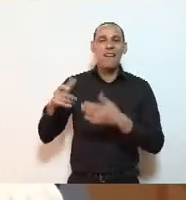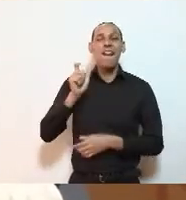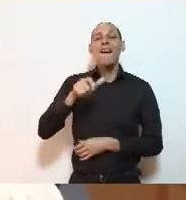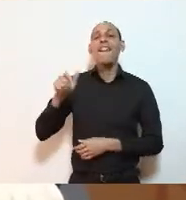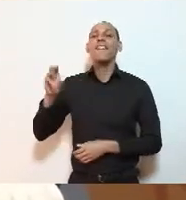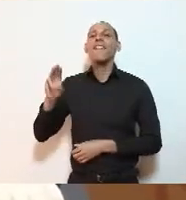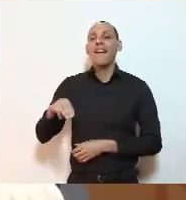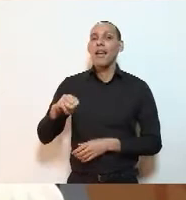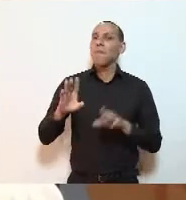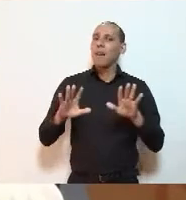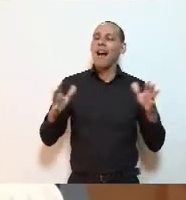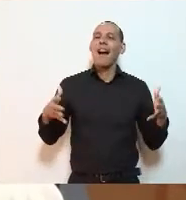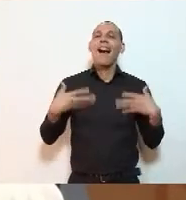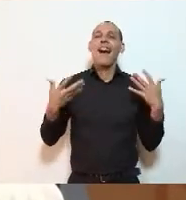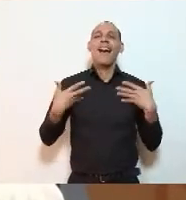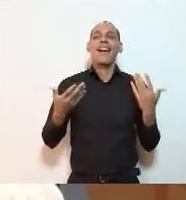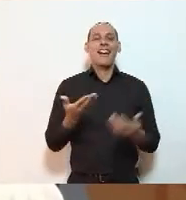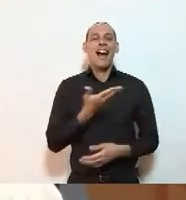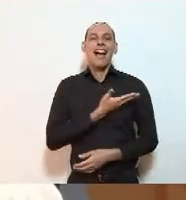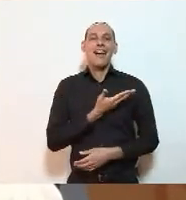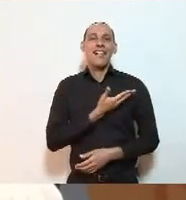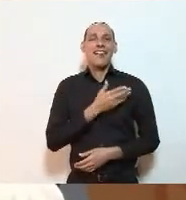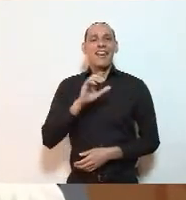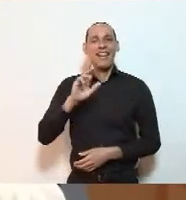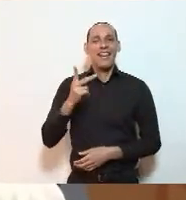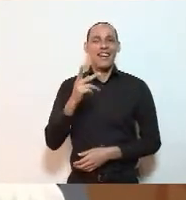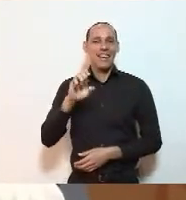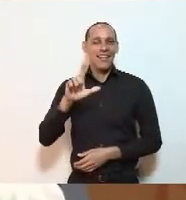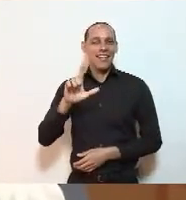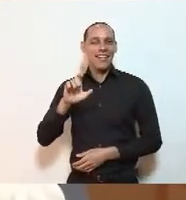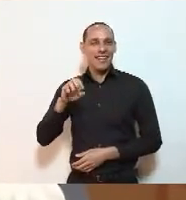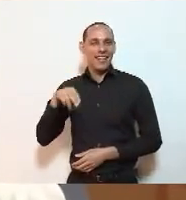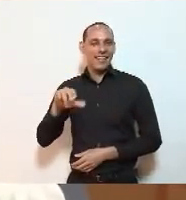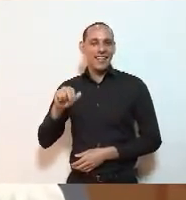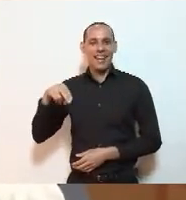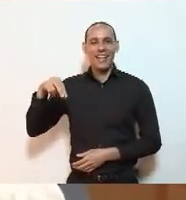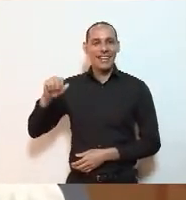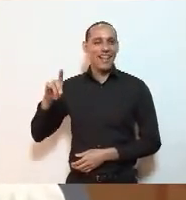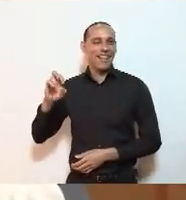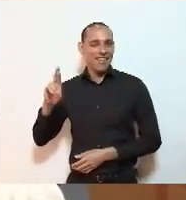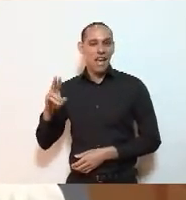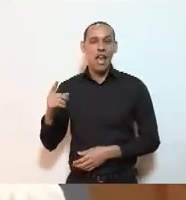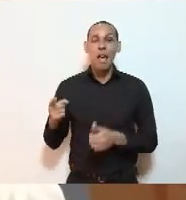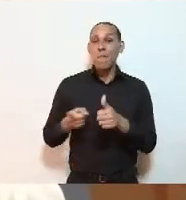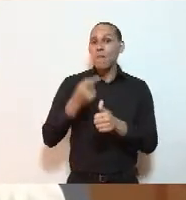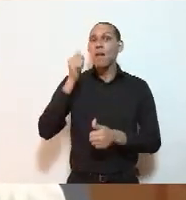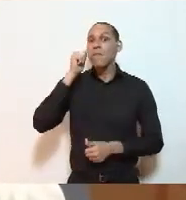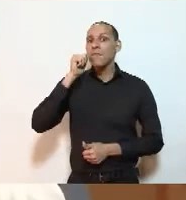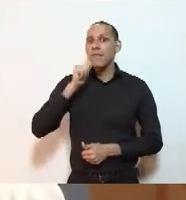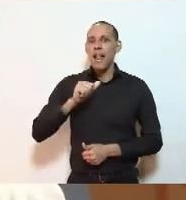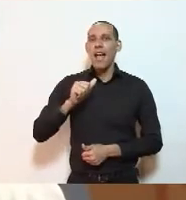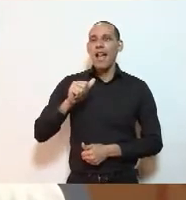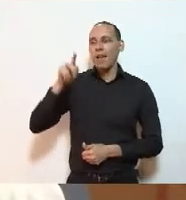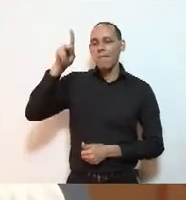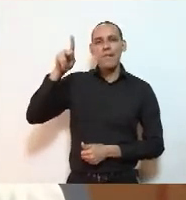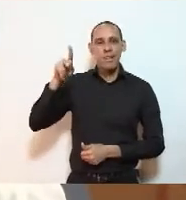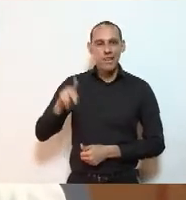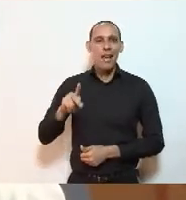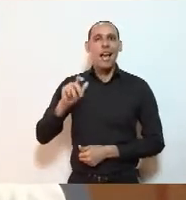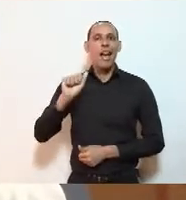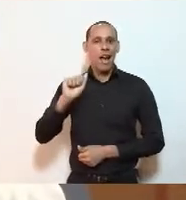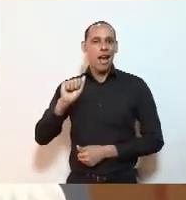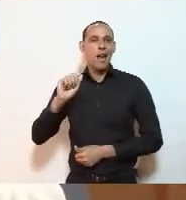alegria de ter a querida amiga Helena Nader, a primeira mulher a presidir a Academia Brasileira de Ciências,